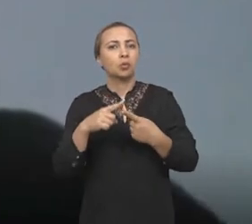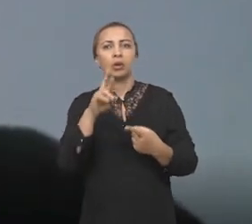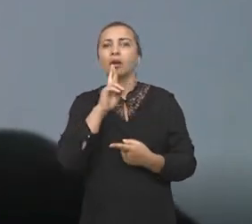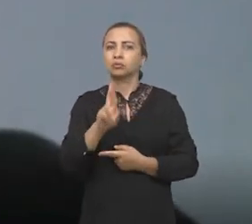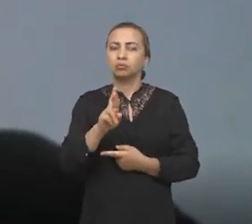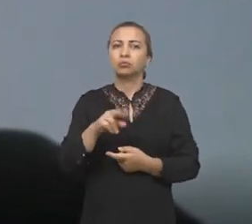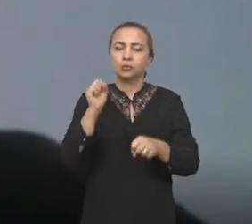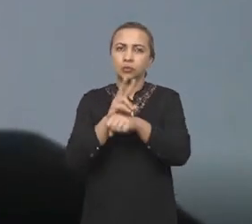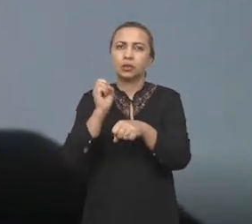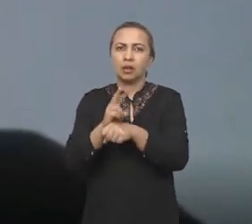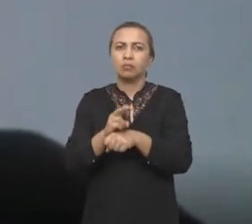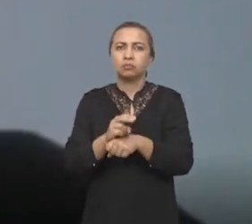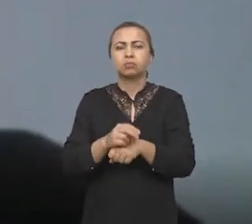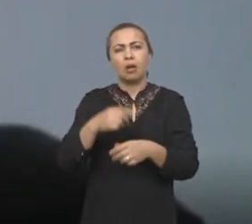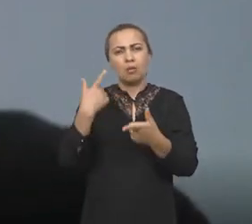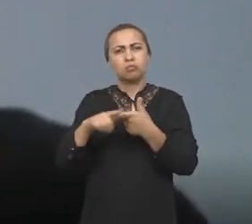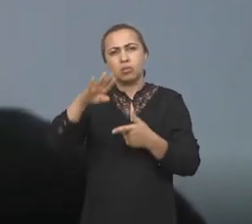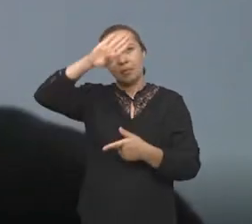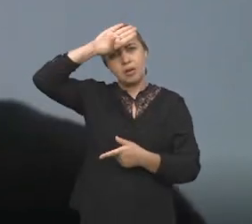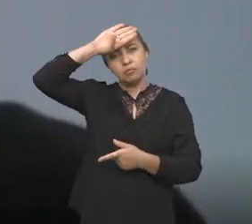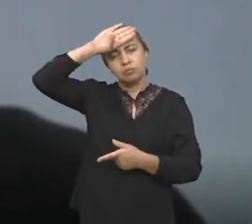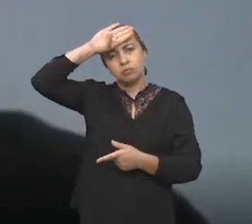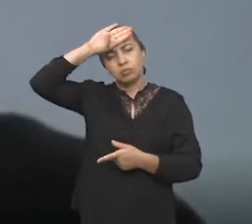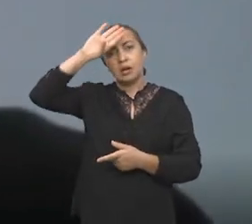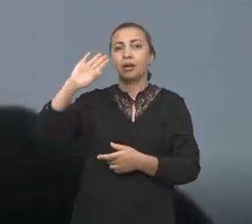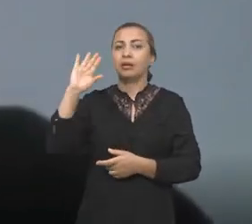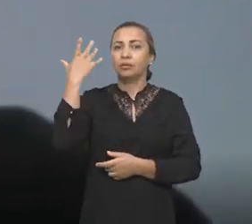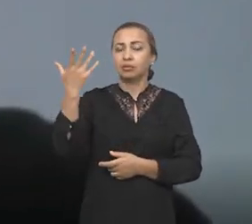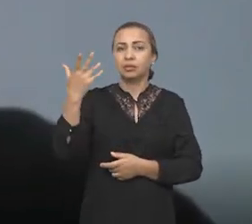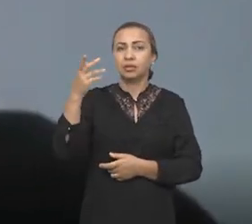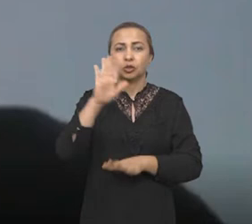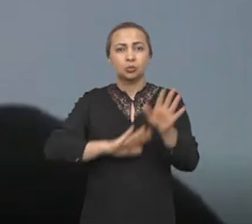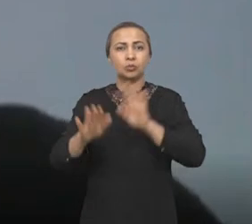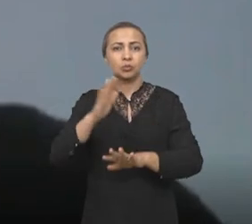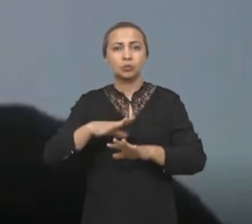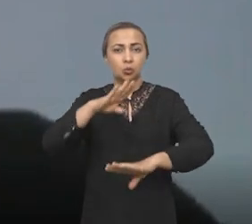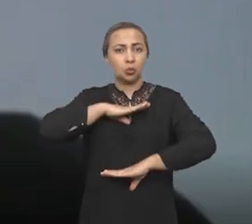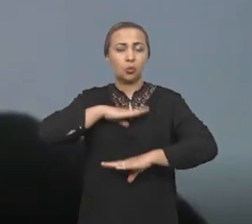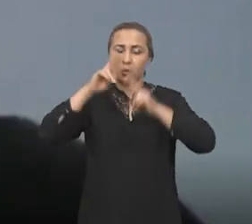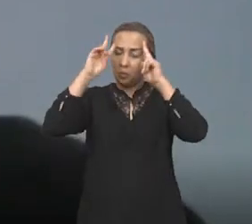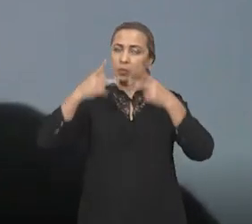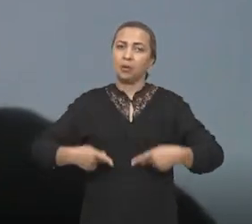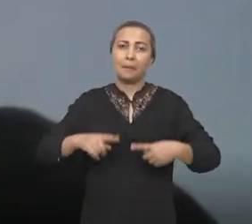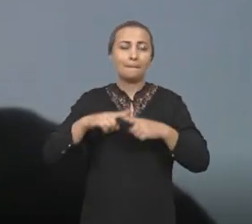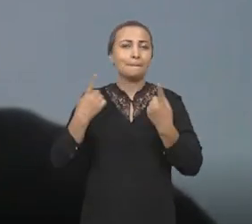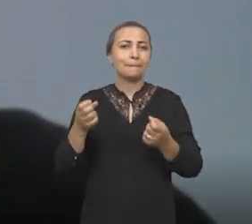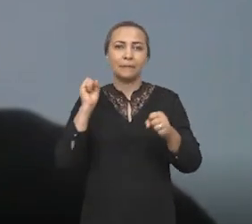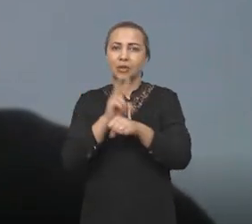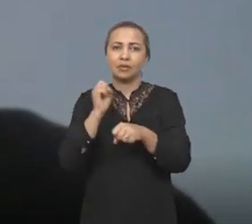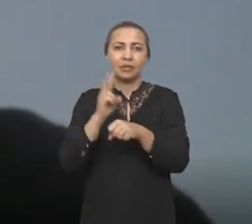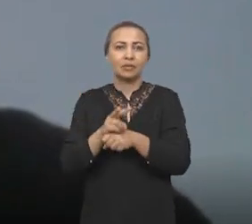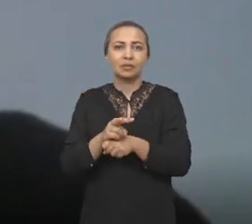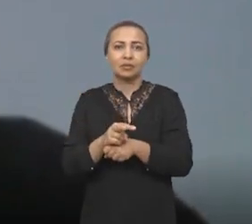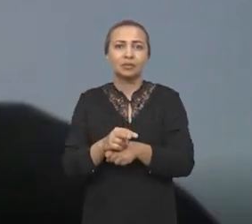uma hiperinflamação, é um mecanismo que acontece normalmente de defesa no corpo do ser humano. Só que para esse vírus, esse